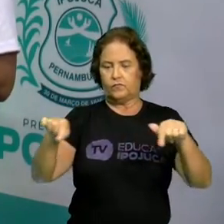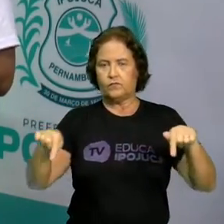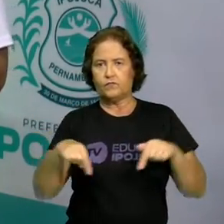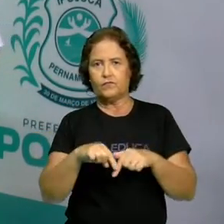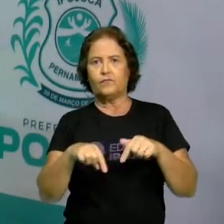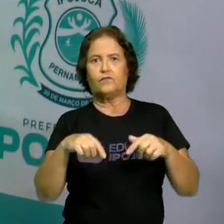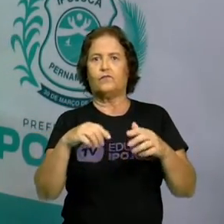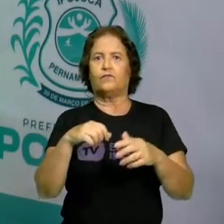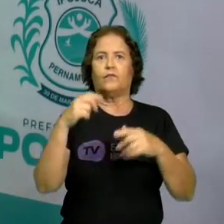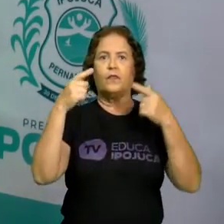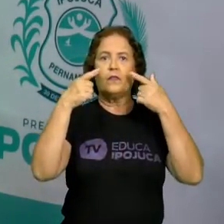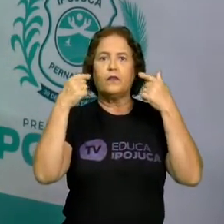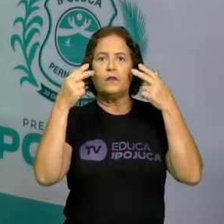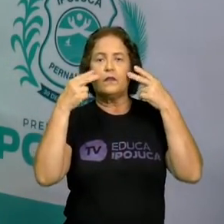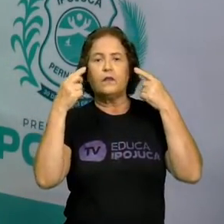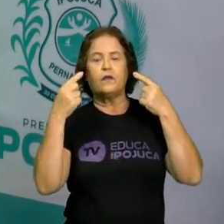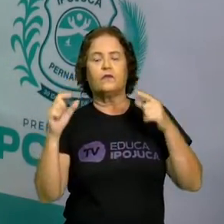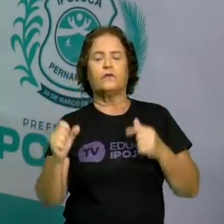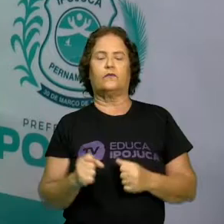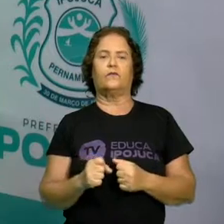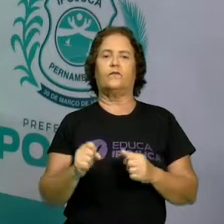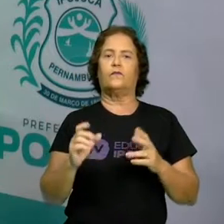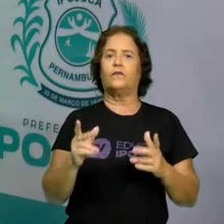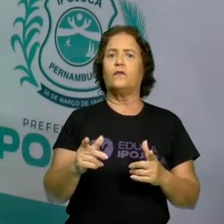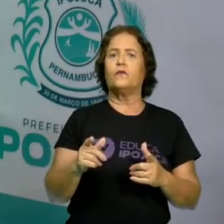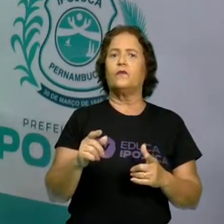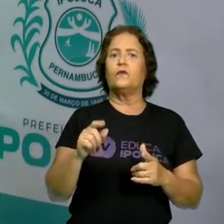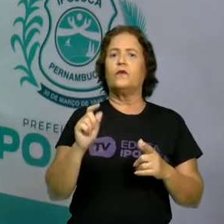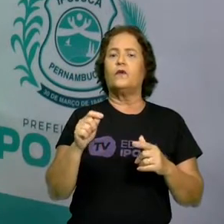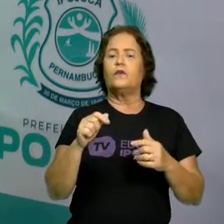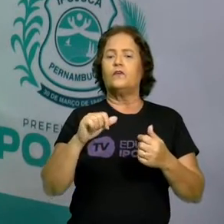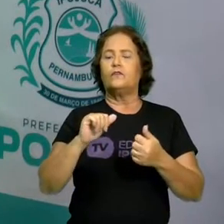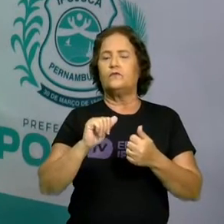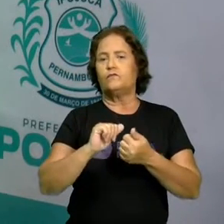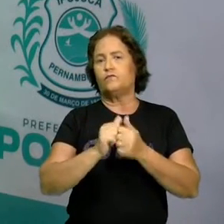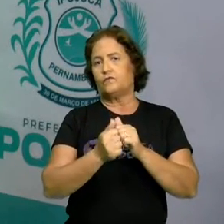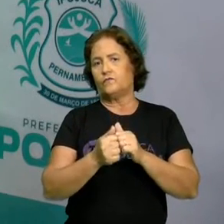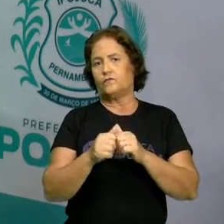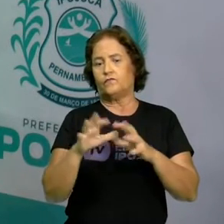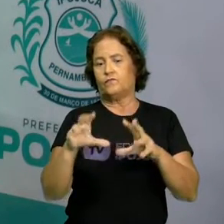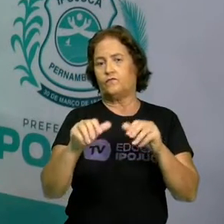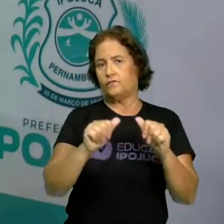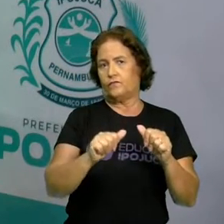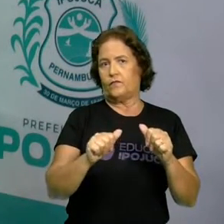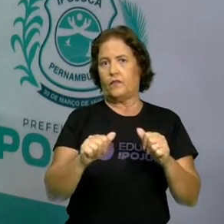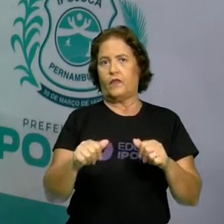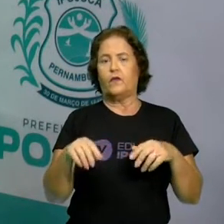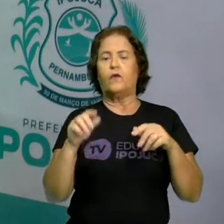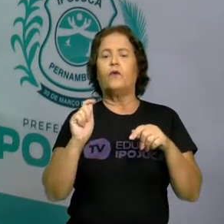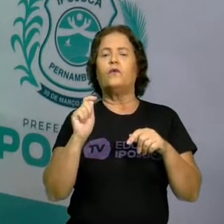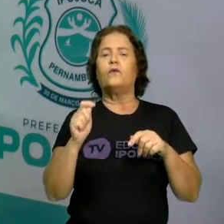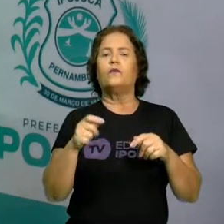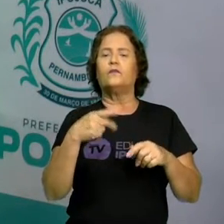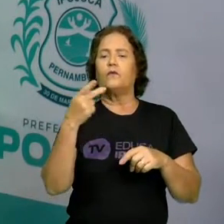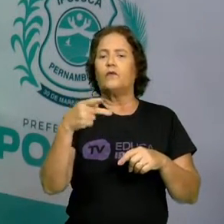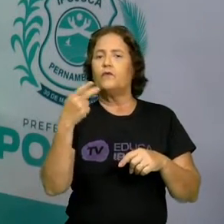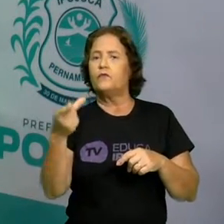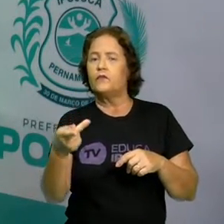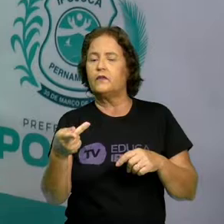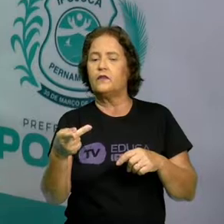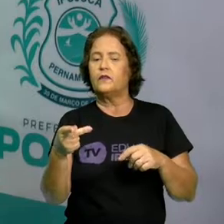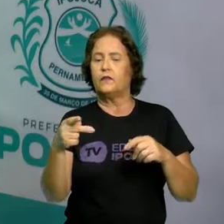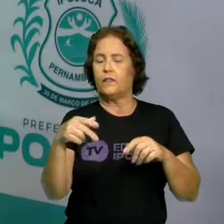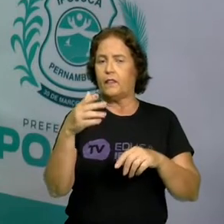E o que iremos debater nessa aula? Como assim, professora, Educação Física aqui pela TV, né? É meio assim, né?